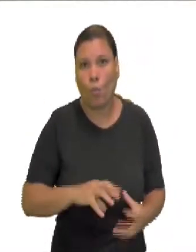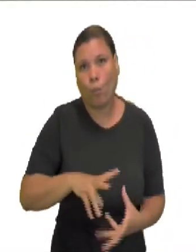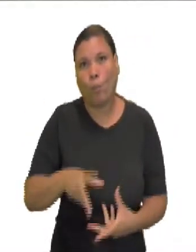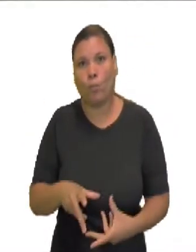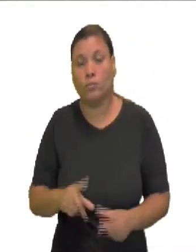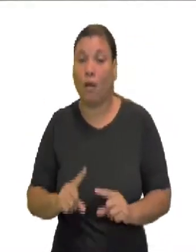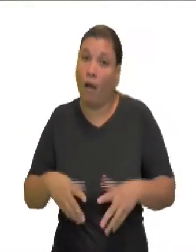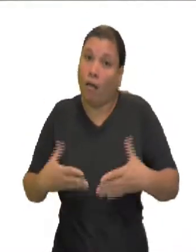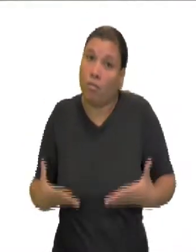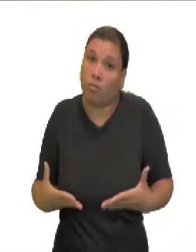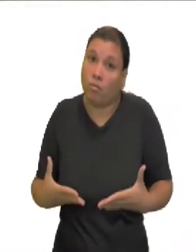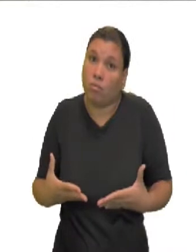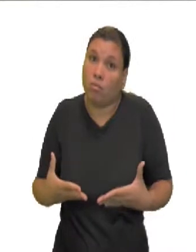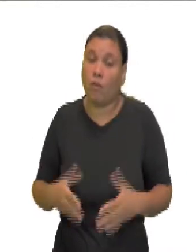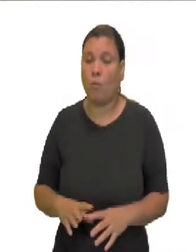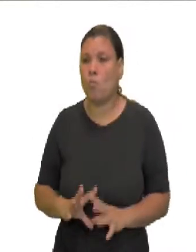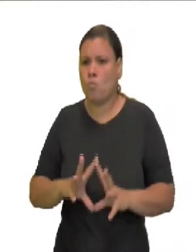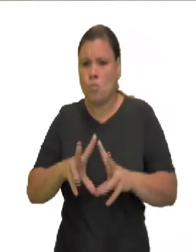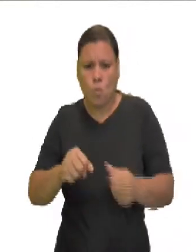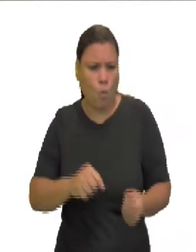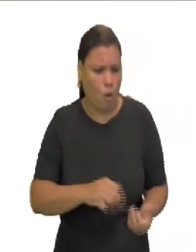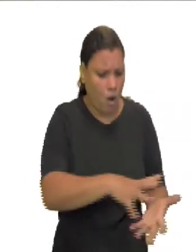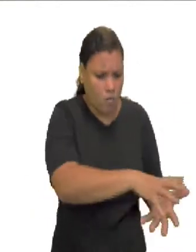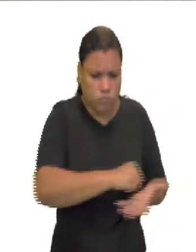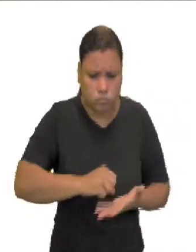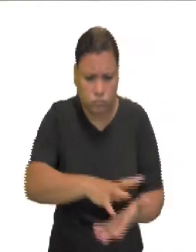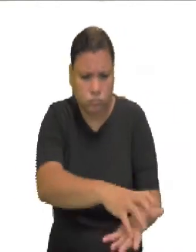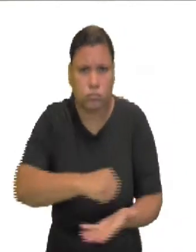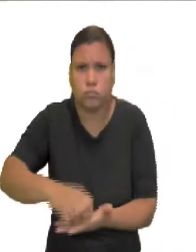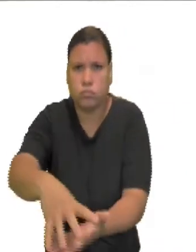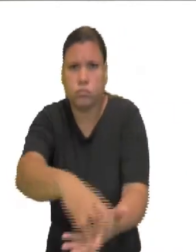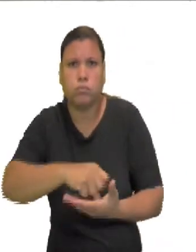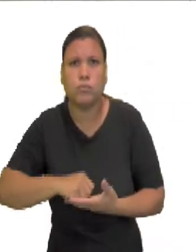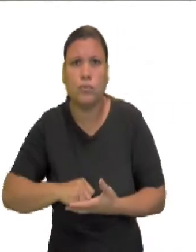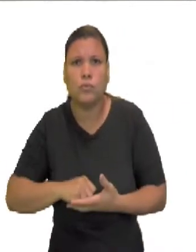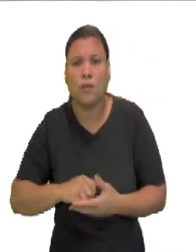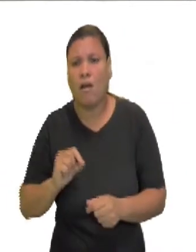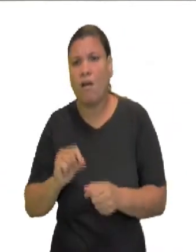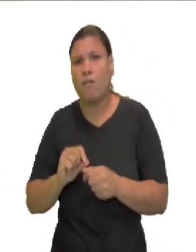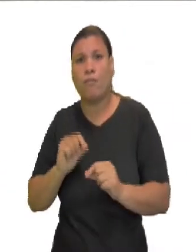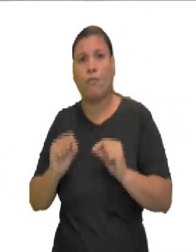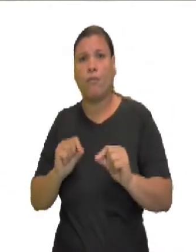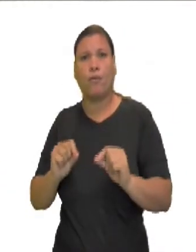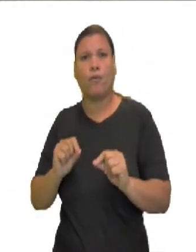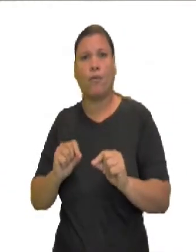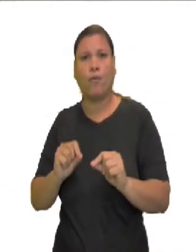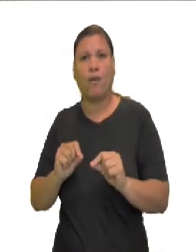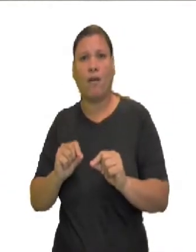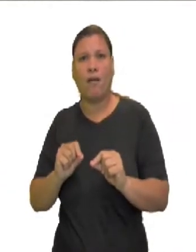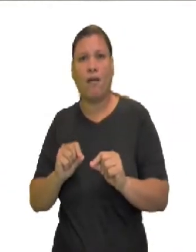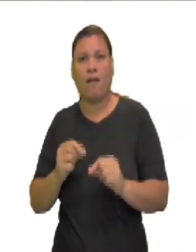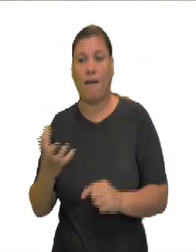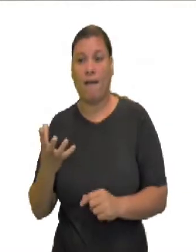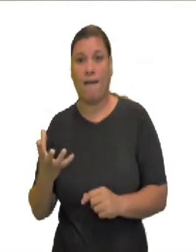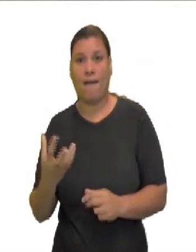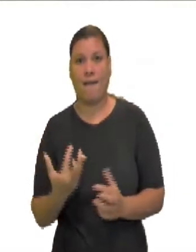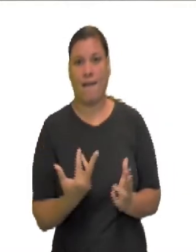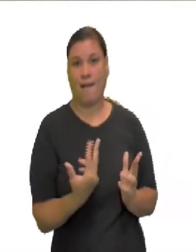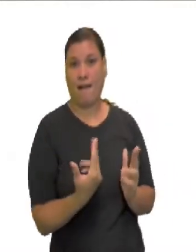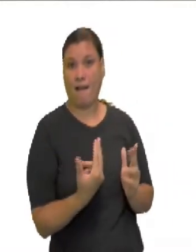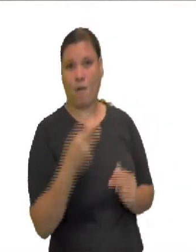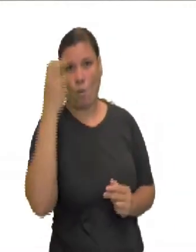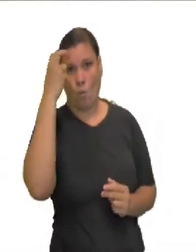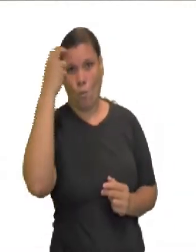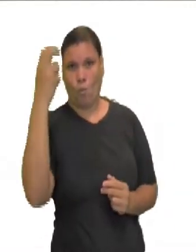Então todos os territórios que foram conquistados por eles, eles fizeram a imposição e a cultura que eles